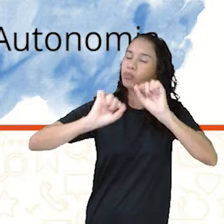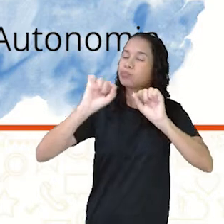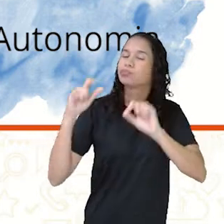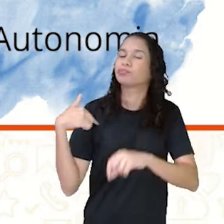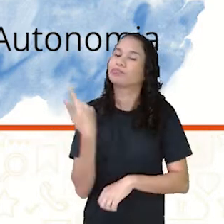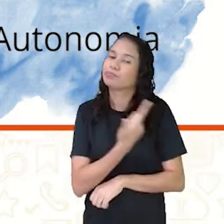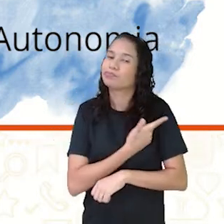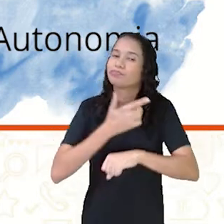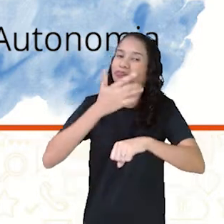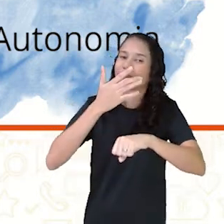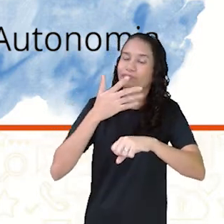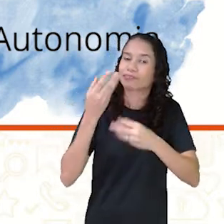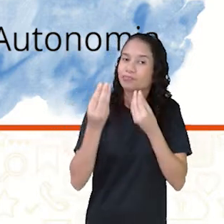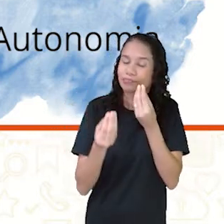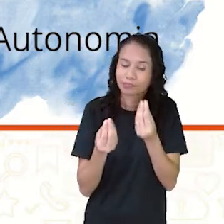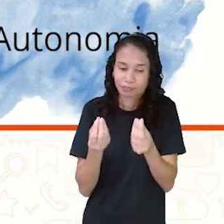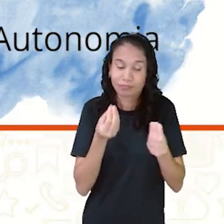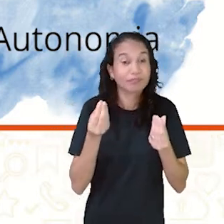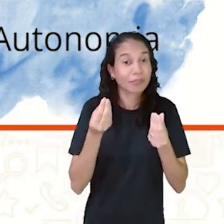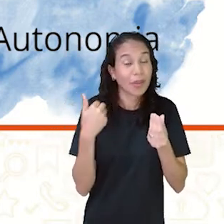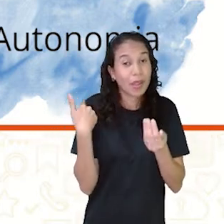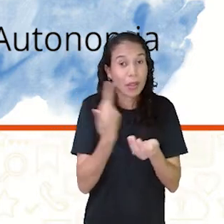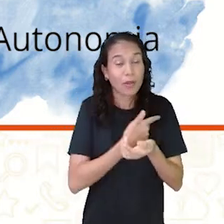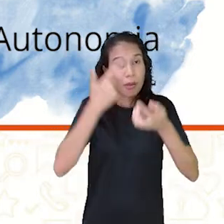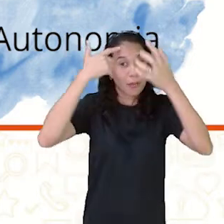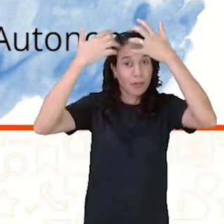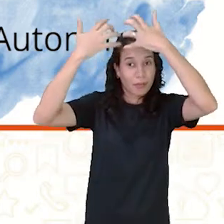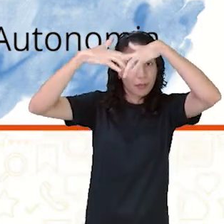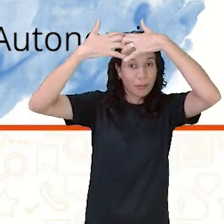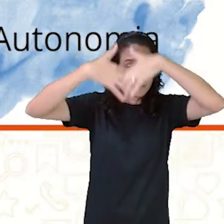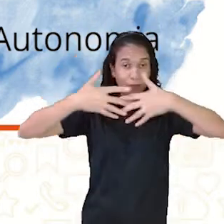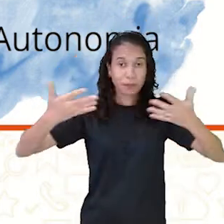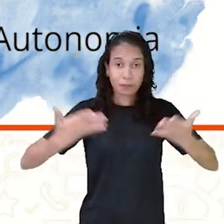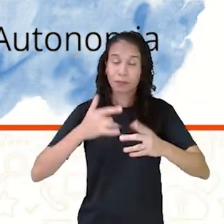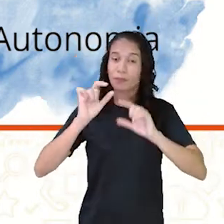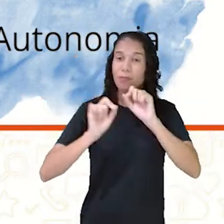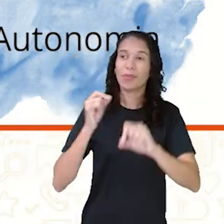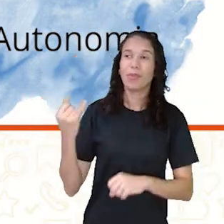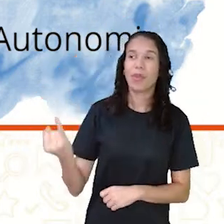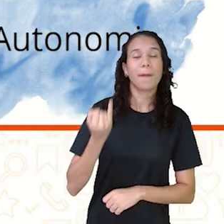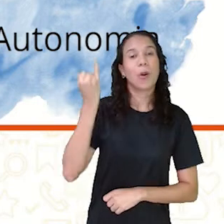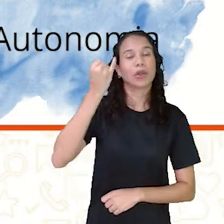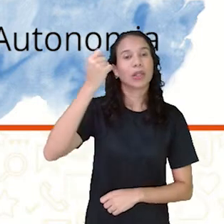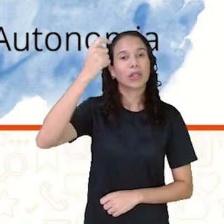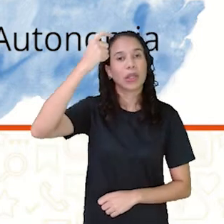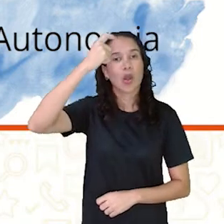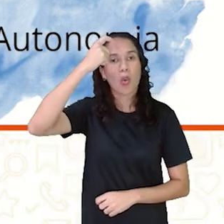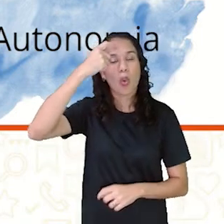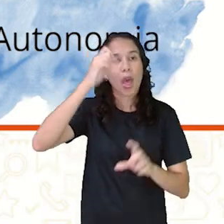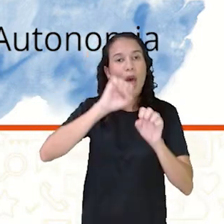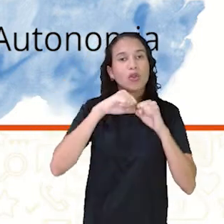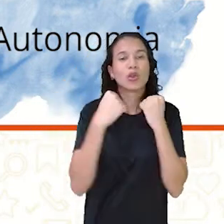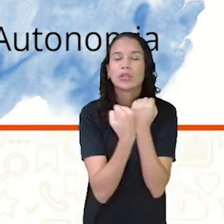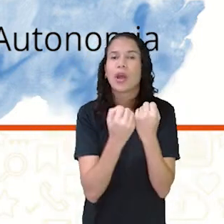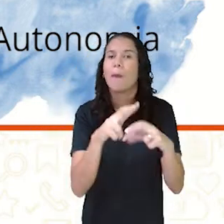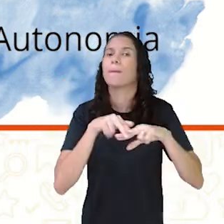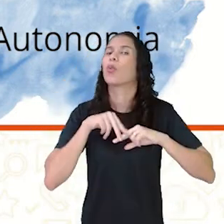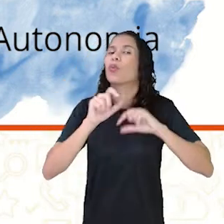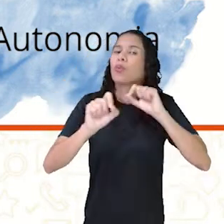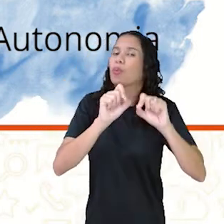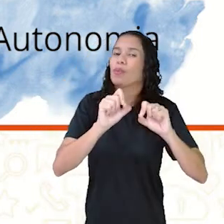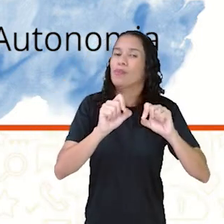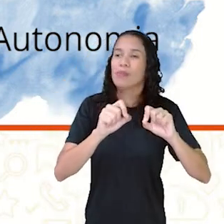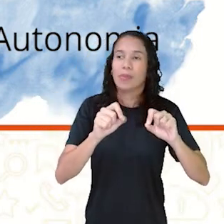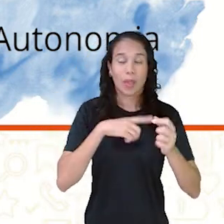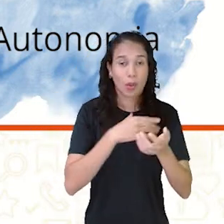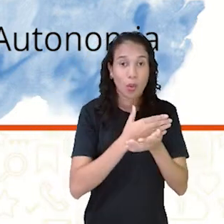nossa... A partir da nossa reflexão de hoje, qual a importância da consciência social. Então, a consciência social,